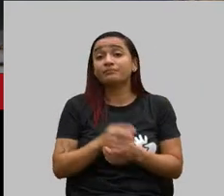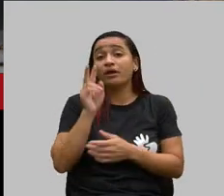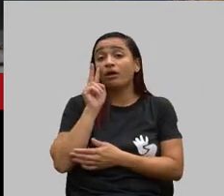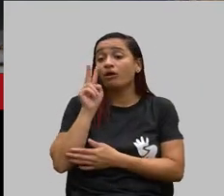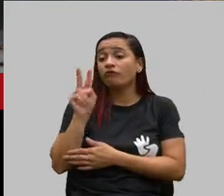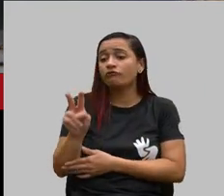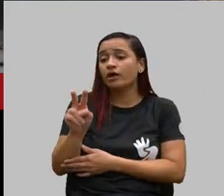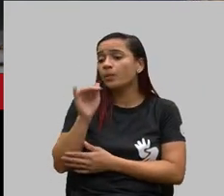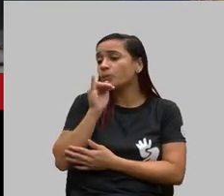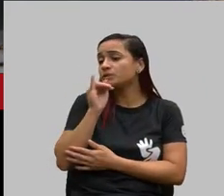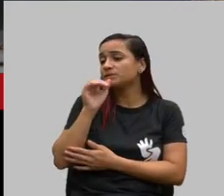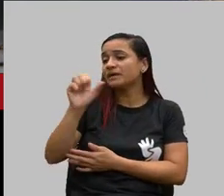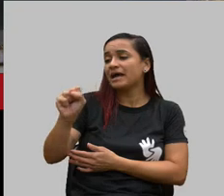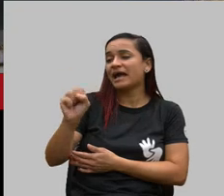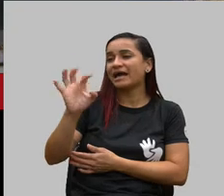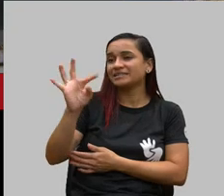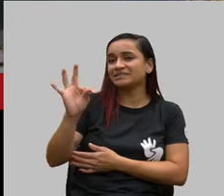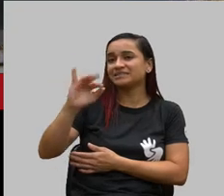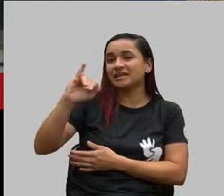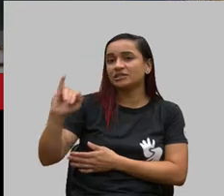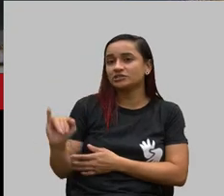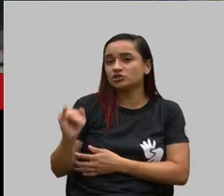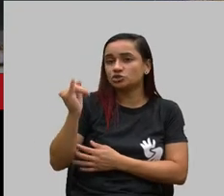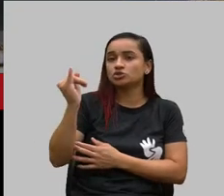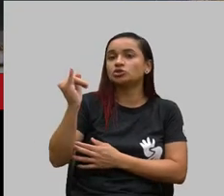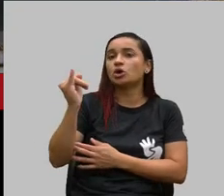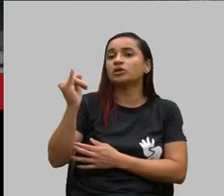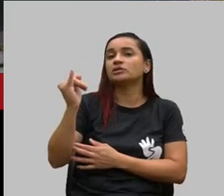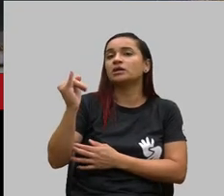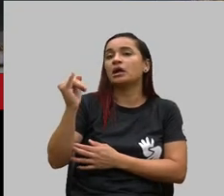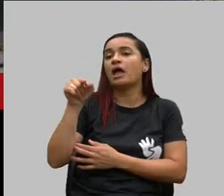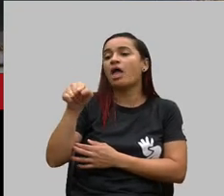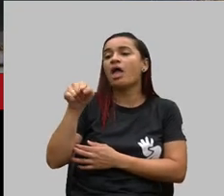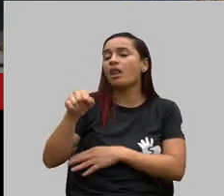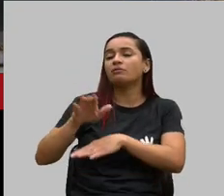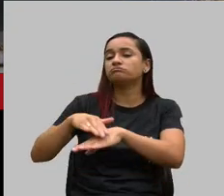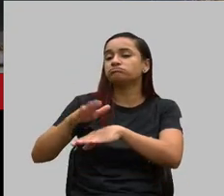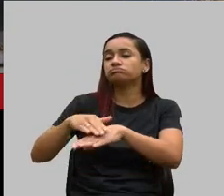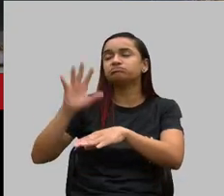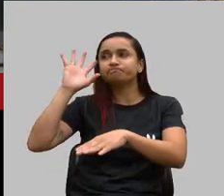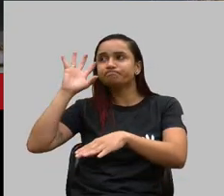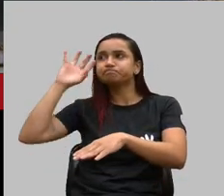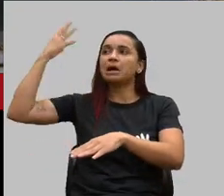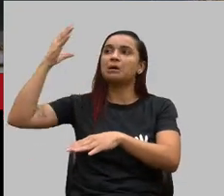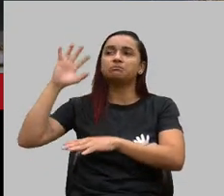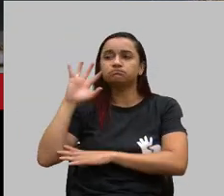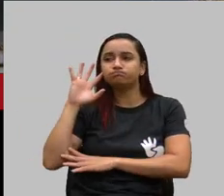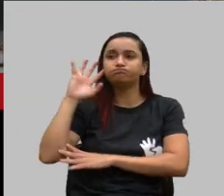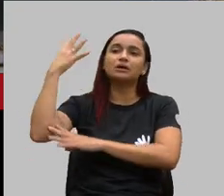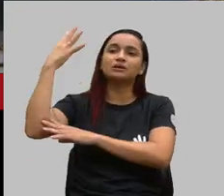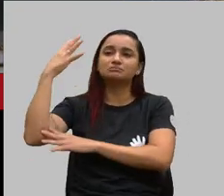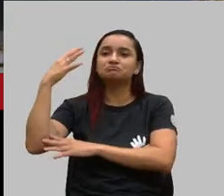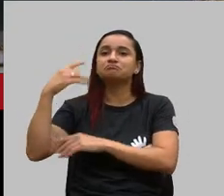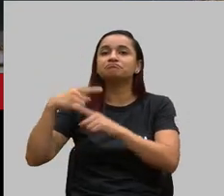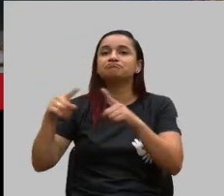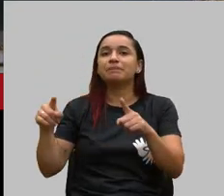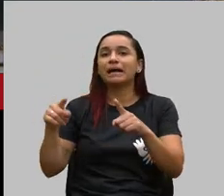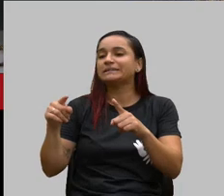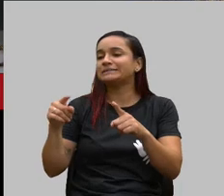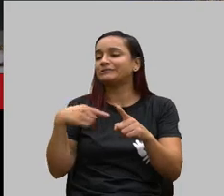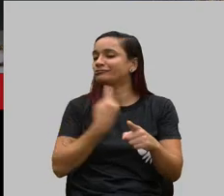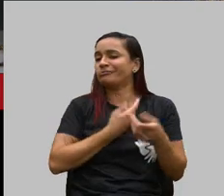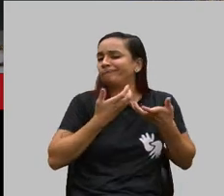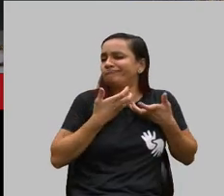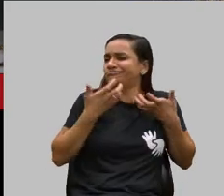fazendo uma súmula, ele dando uma decisão, que é uma decisão que não tanto nos agrada.